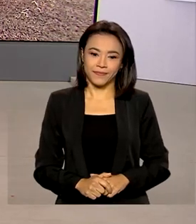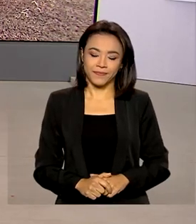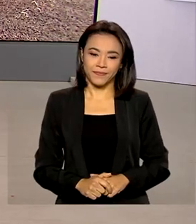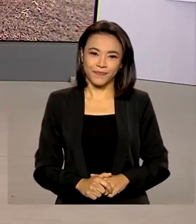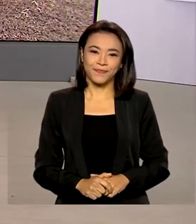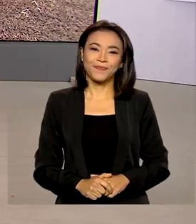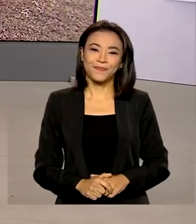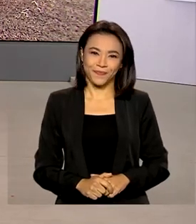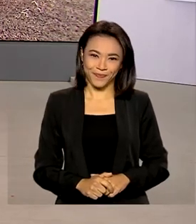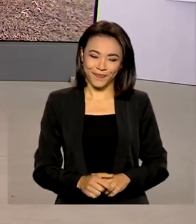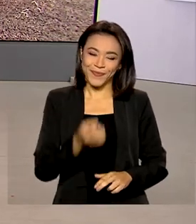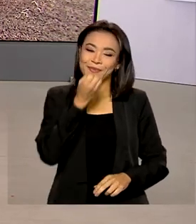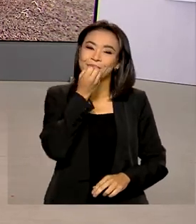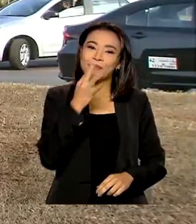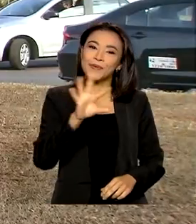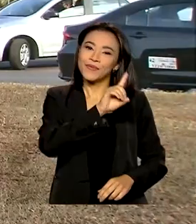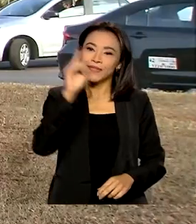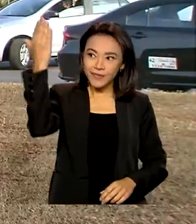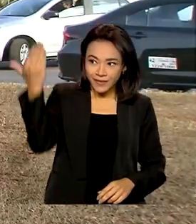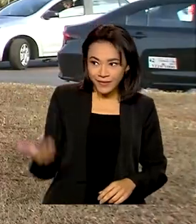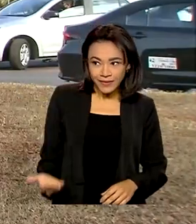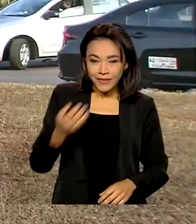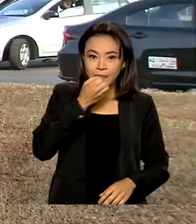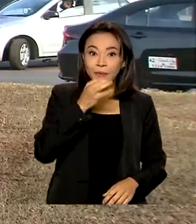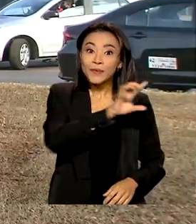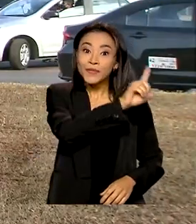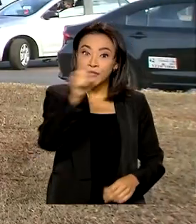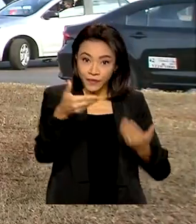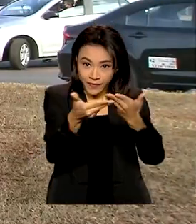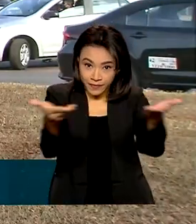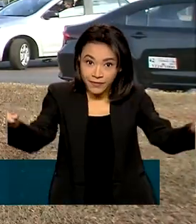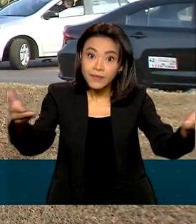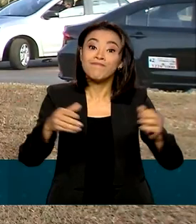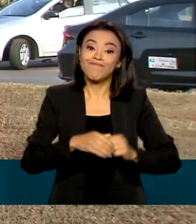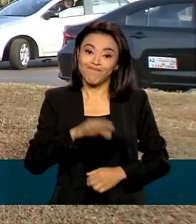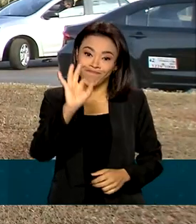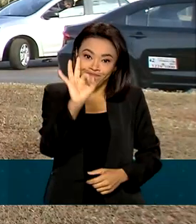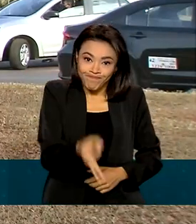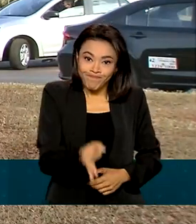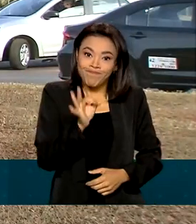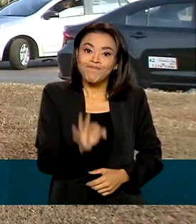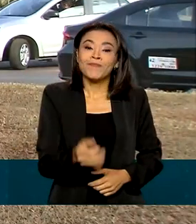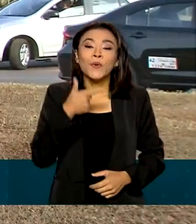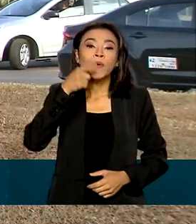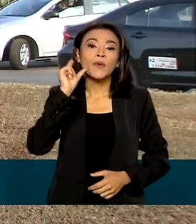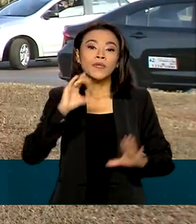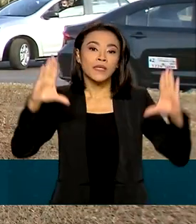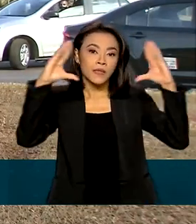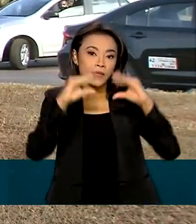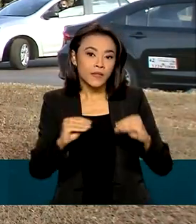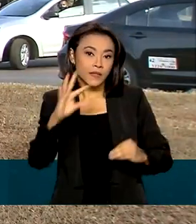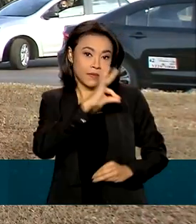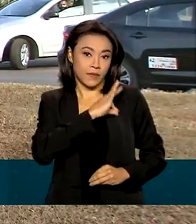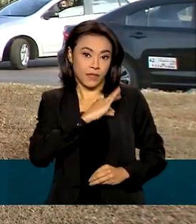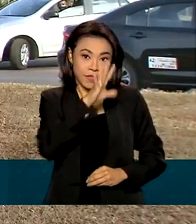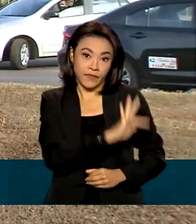Bom dia, Renata, e bom dia a todos. Isso mesmo, a Polícia Federal informou ontem à noite que